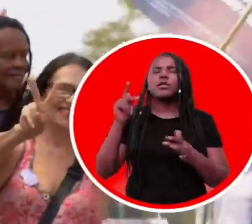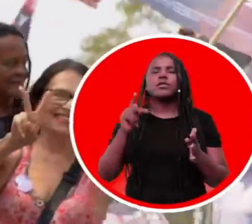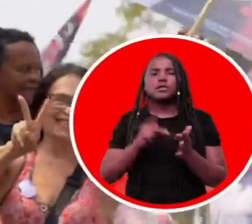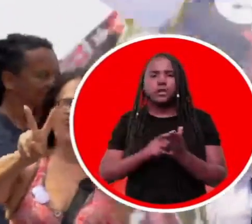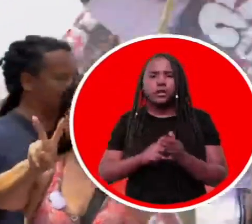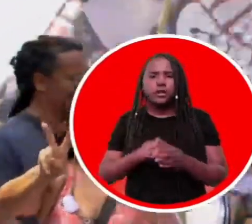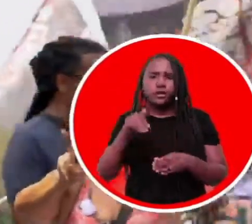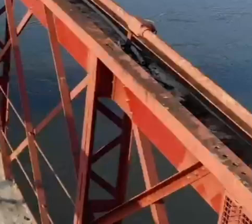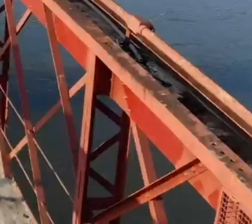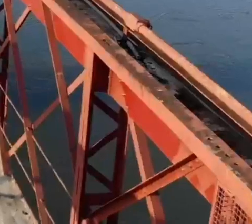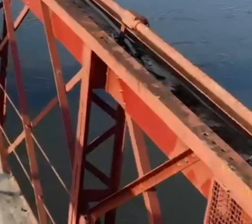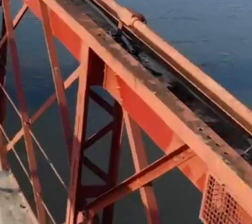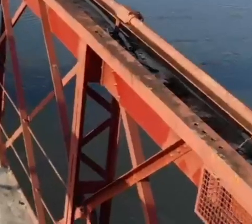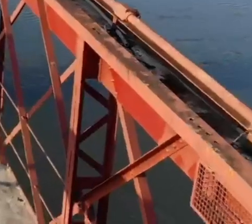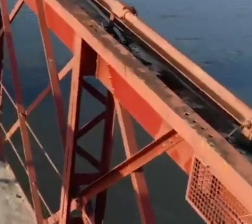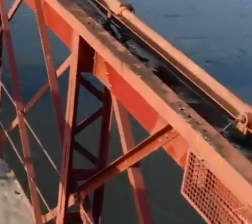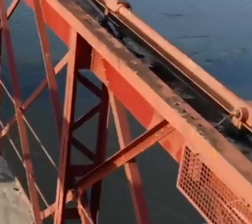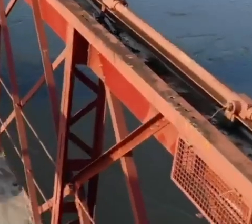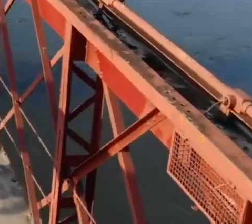Broteval.